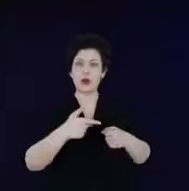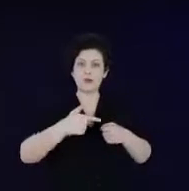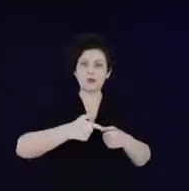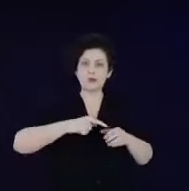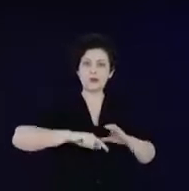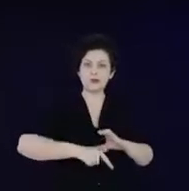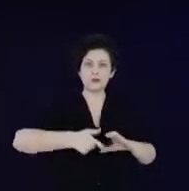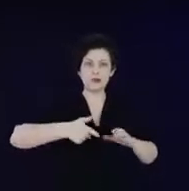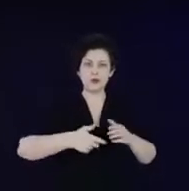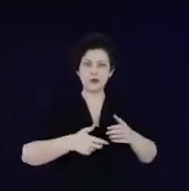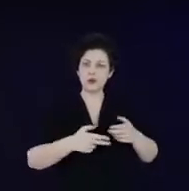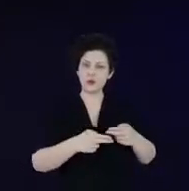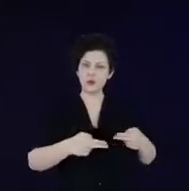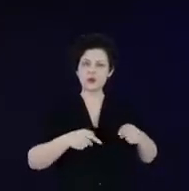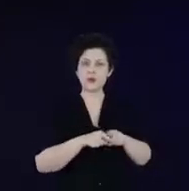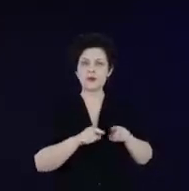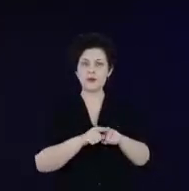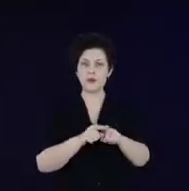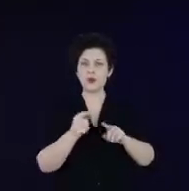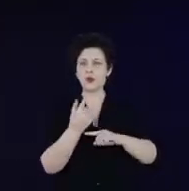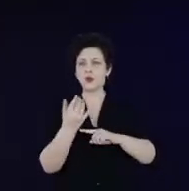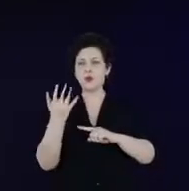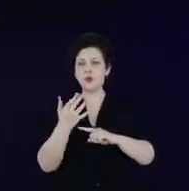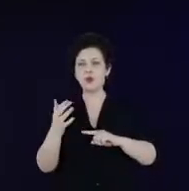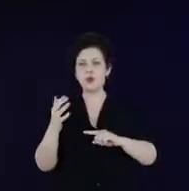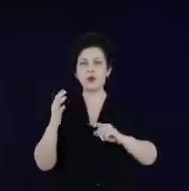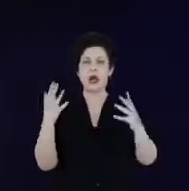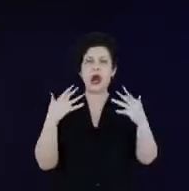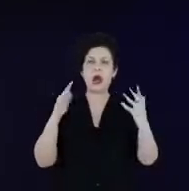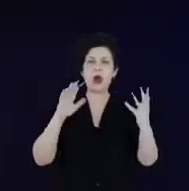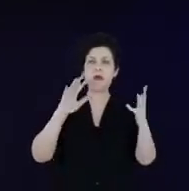e redução das emissões de gases de efeito estufa.